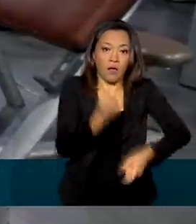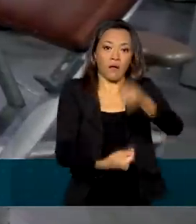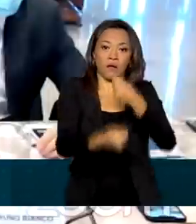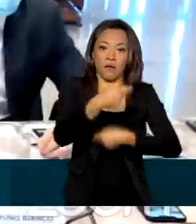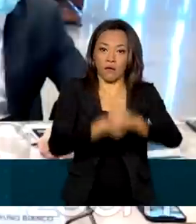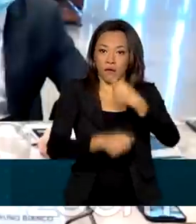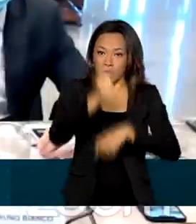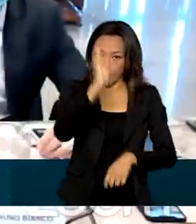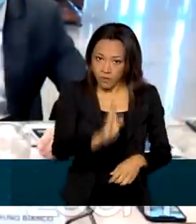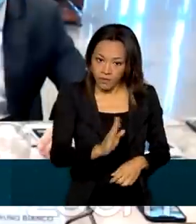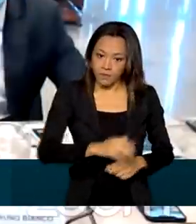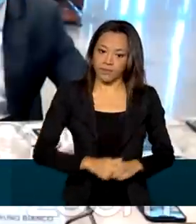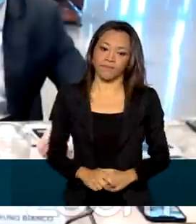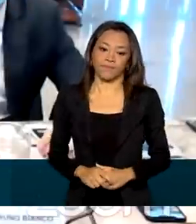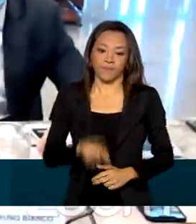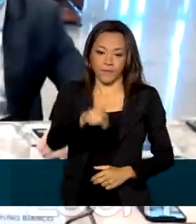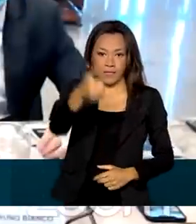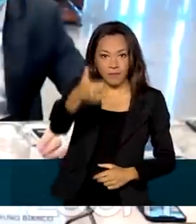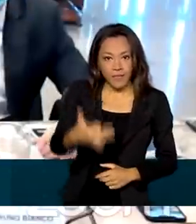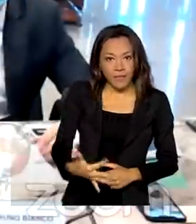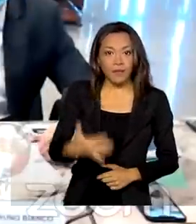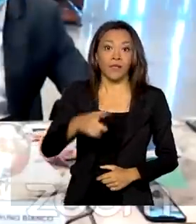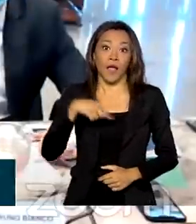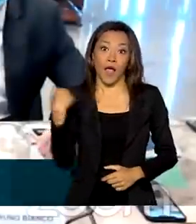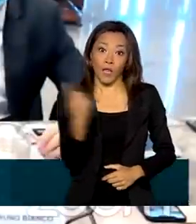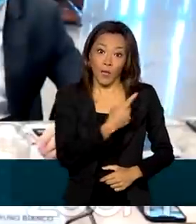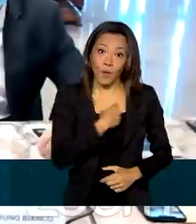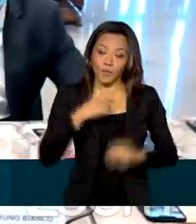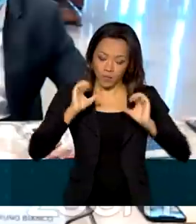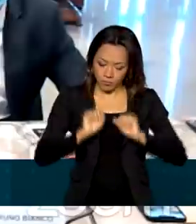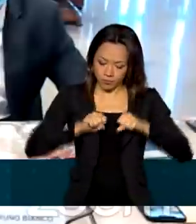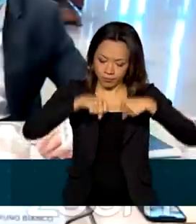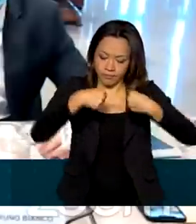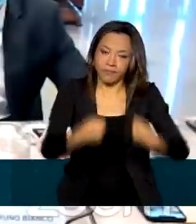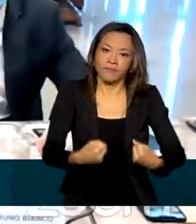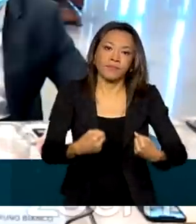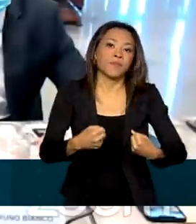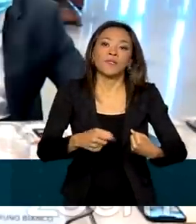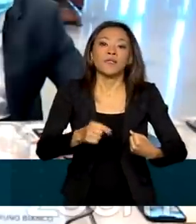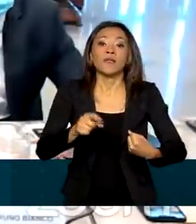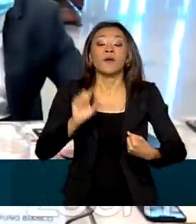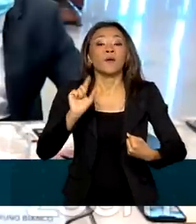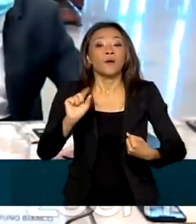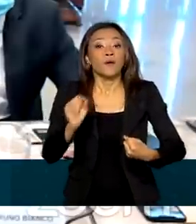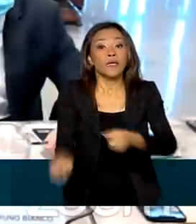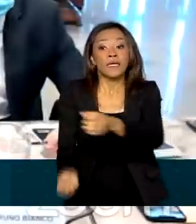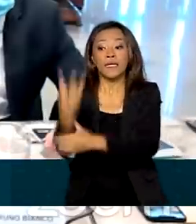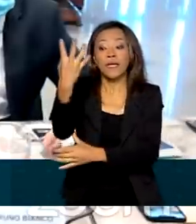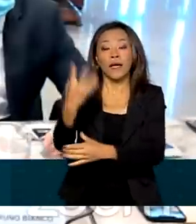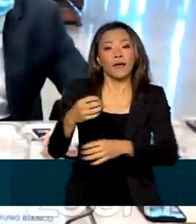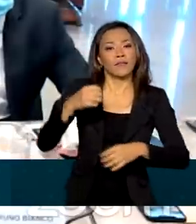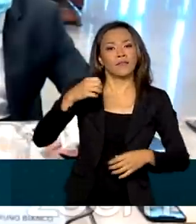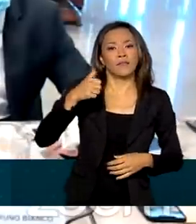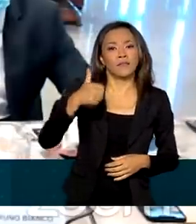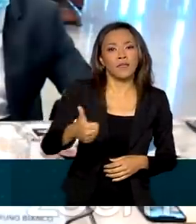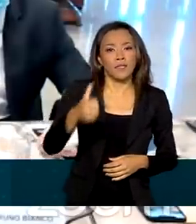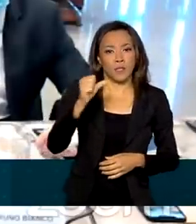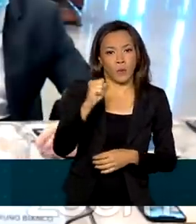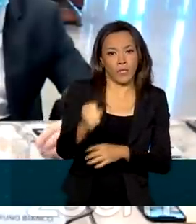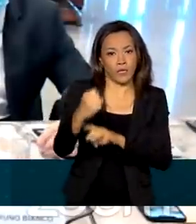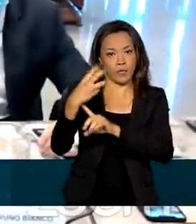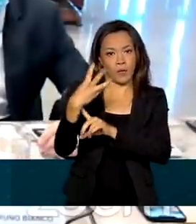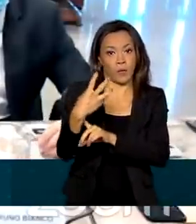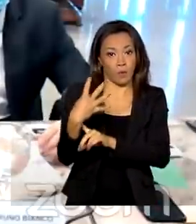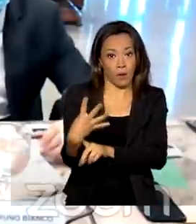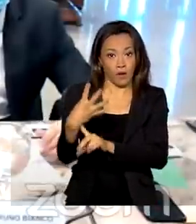brasileira. A nossa reação à segunda onda agora foi a criação de 184 mil novos